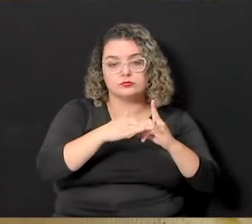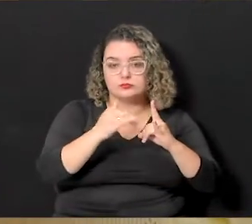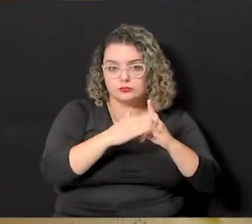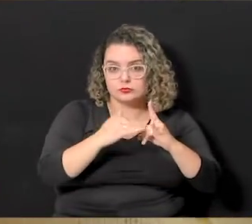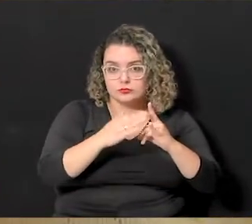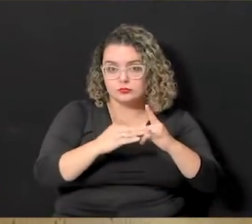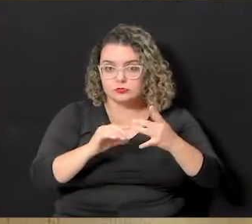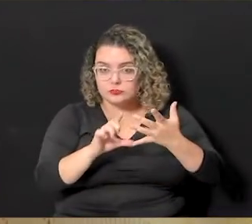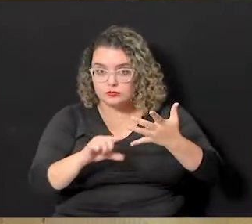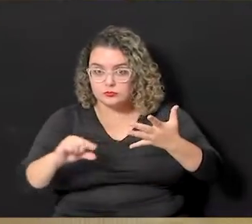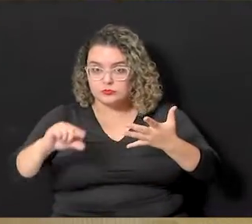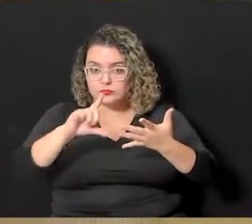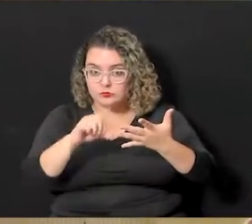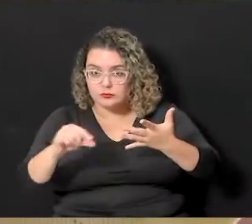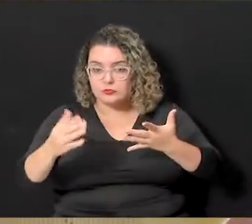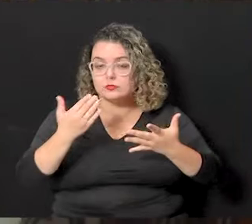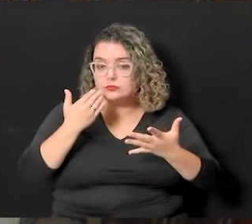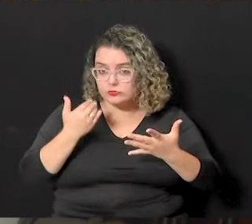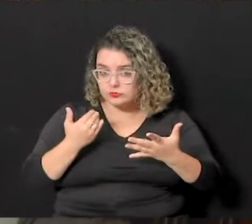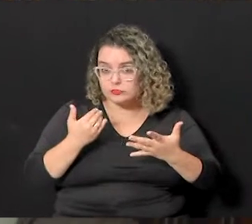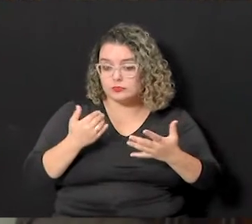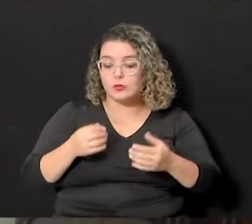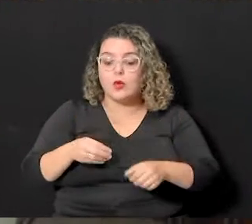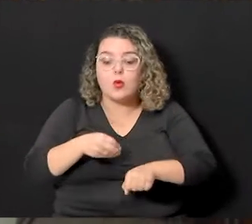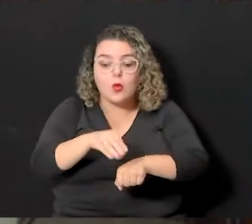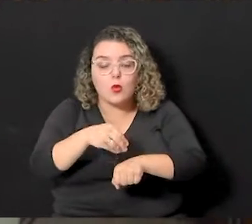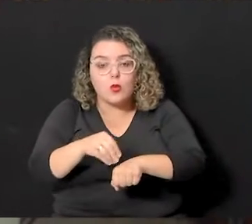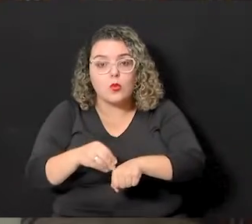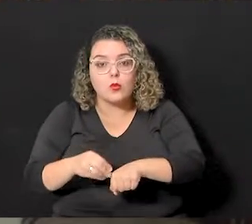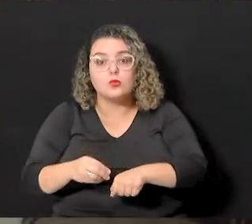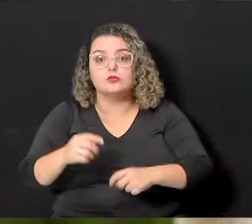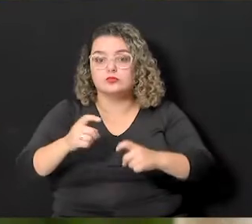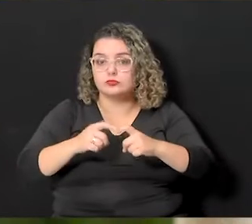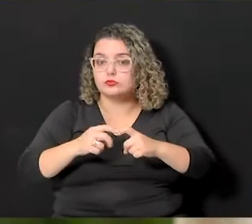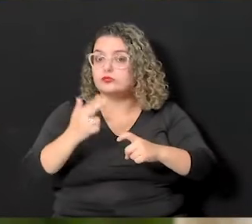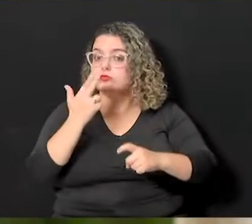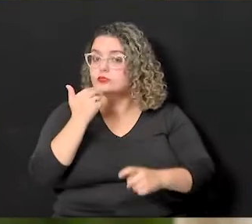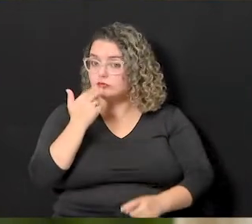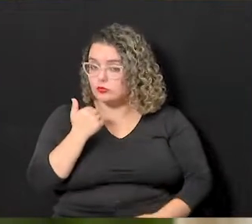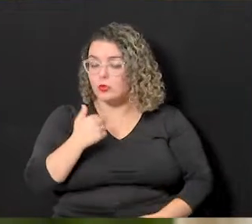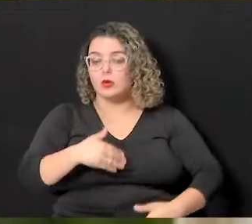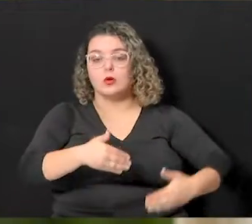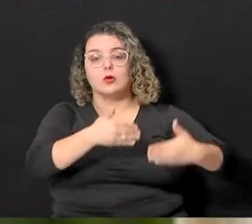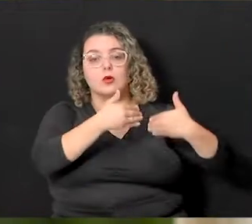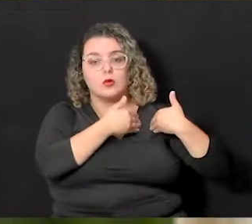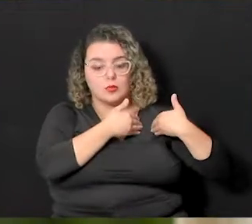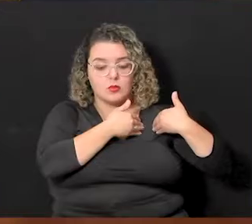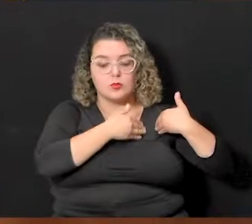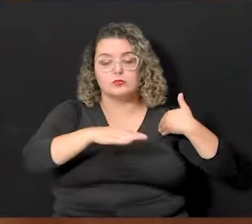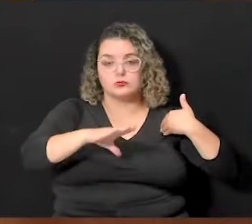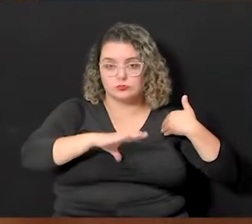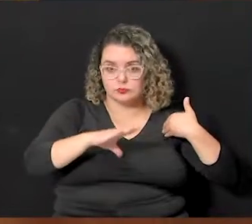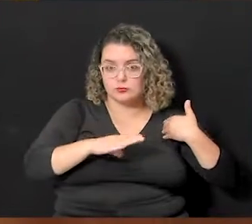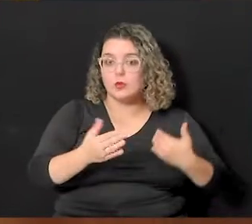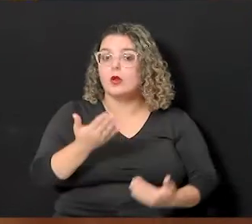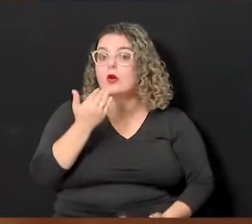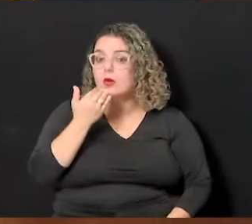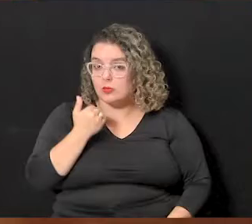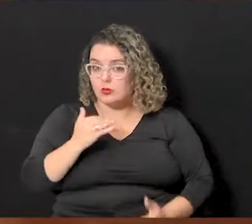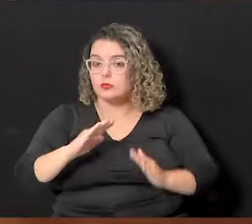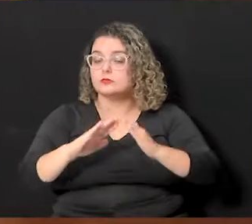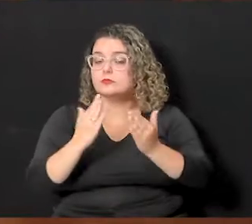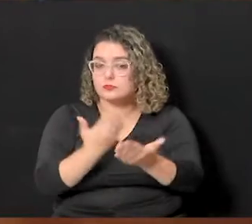devem ser oferecidos com orientação nutricional nas refeições sob responsabilidade do Programa Municipal de